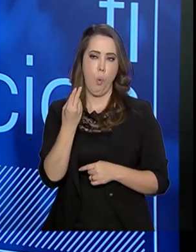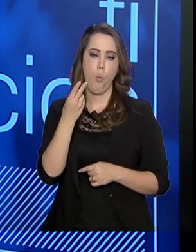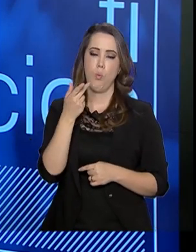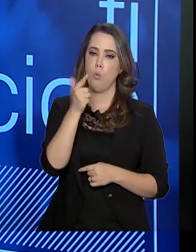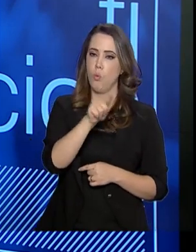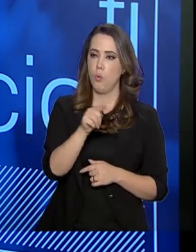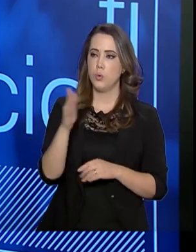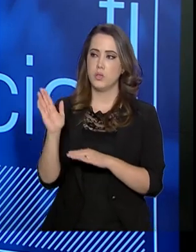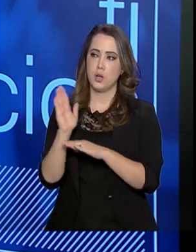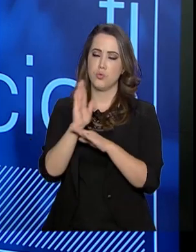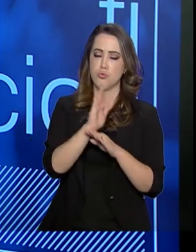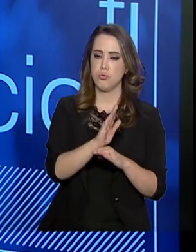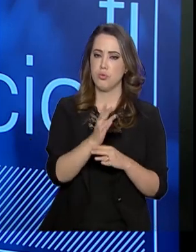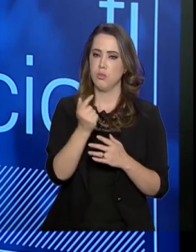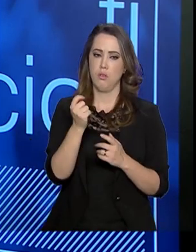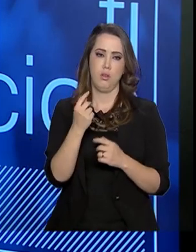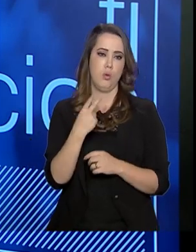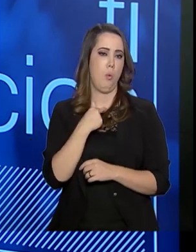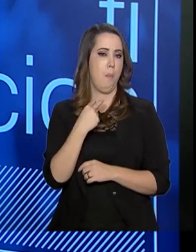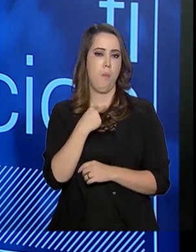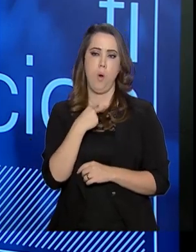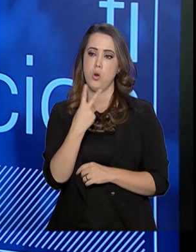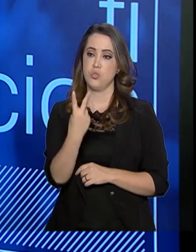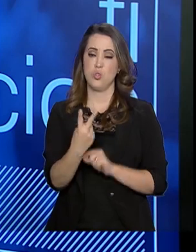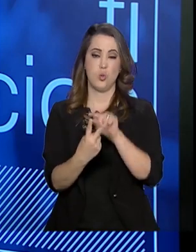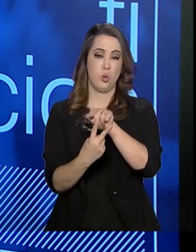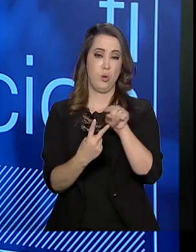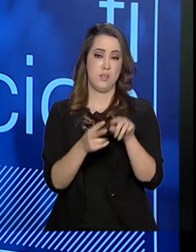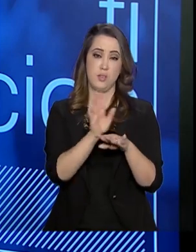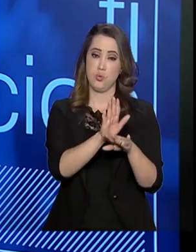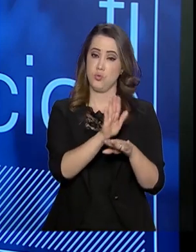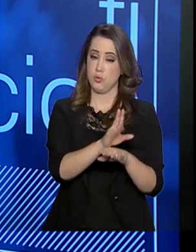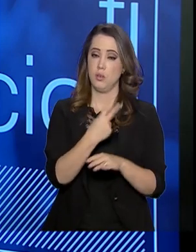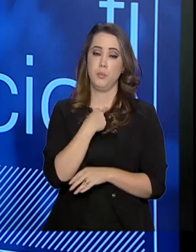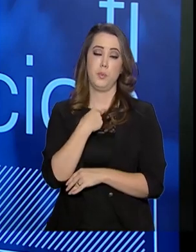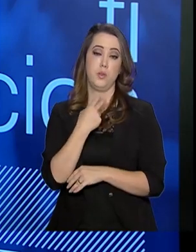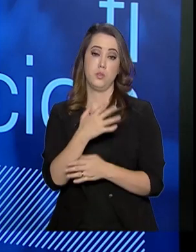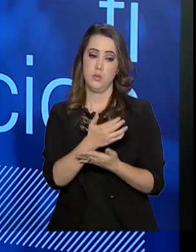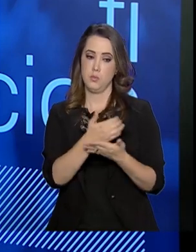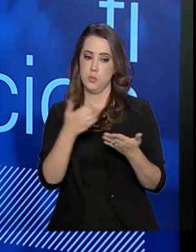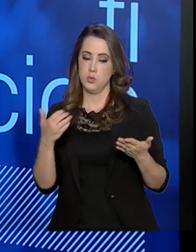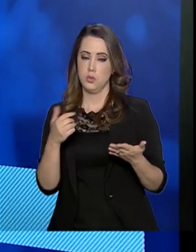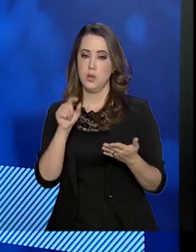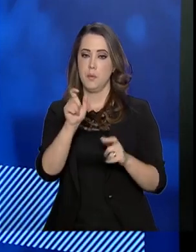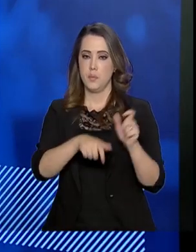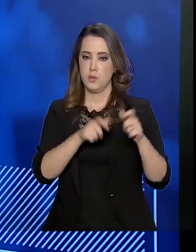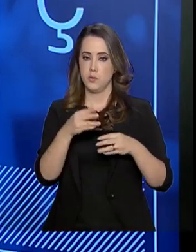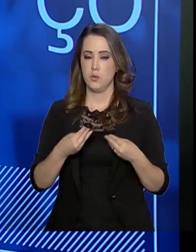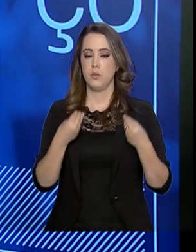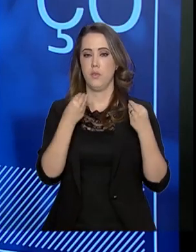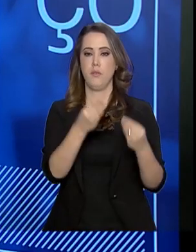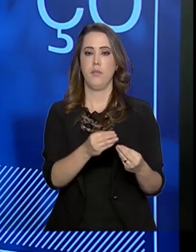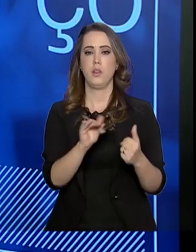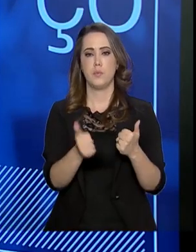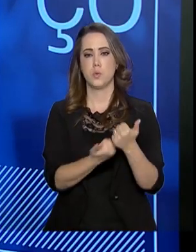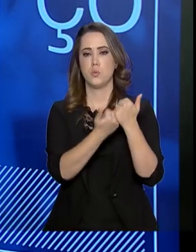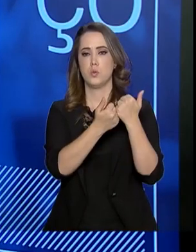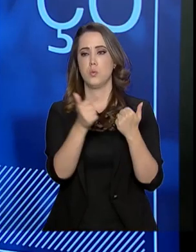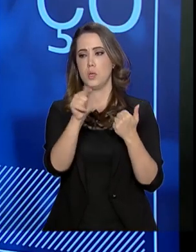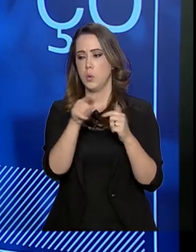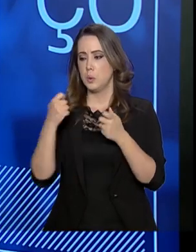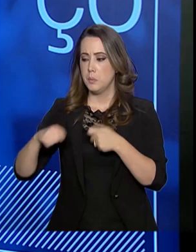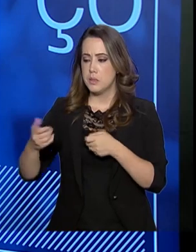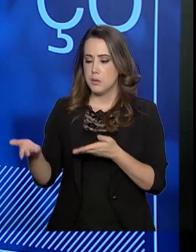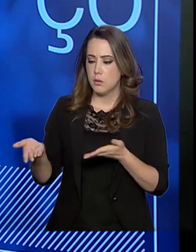porque tem outro benefício e não pode acumular benefício, aí você pode tirar aquela pessoa dali e dar vez a outro que